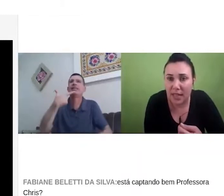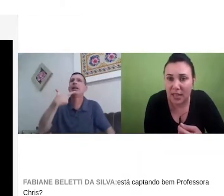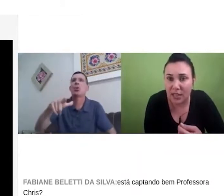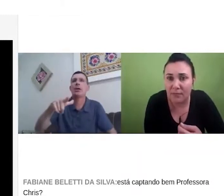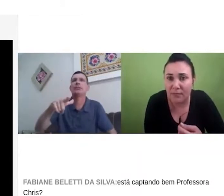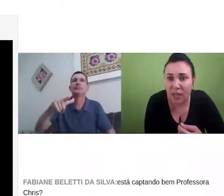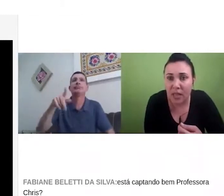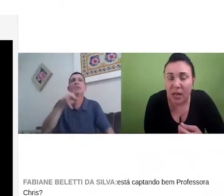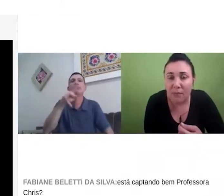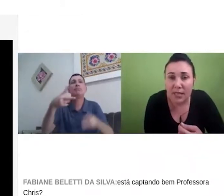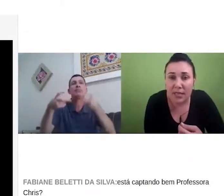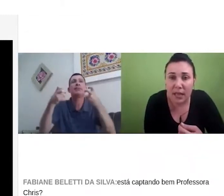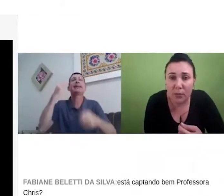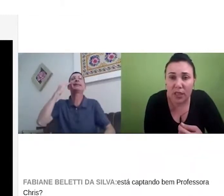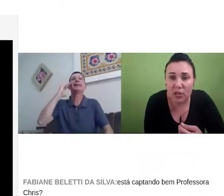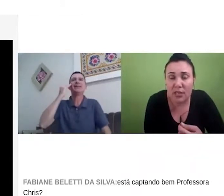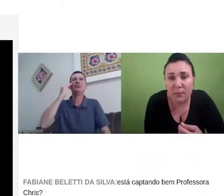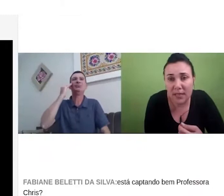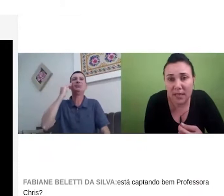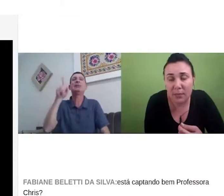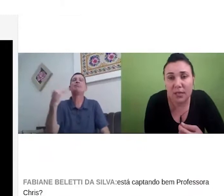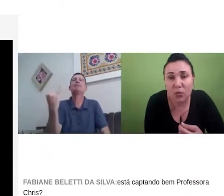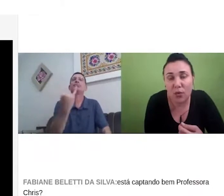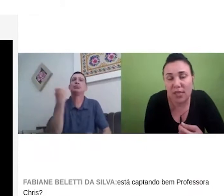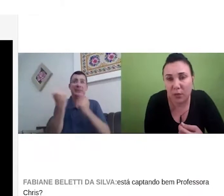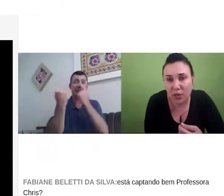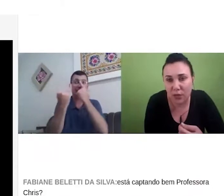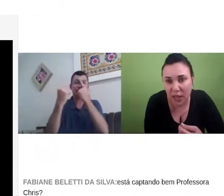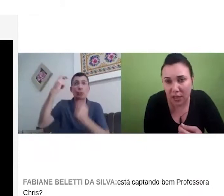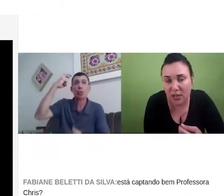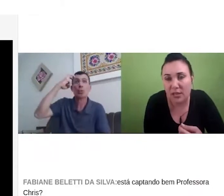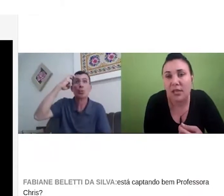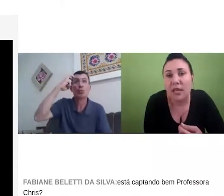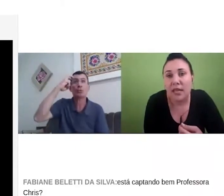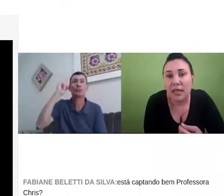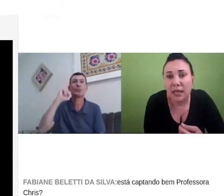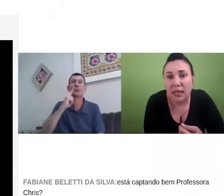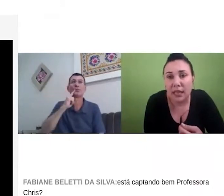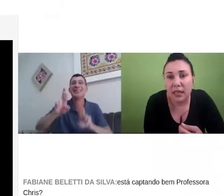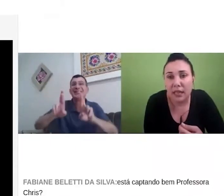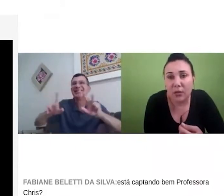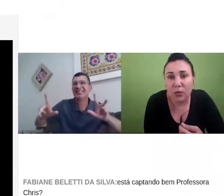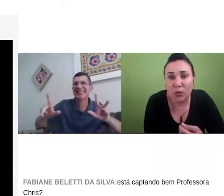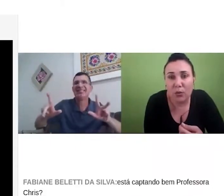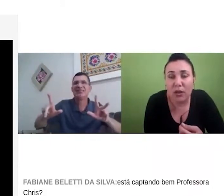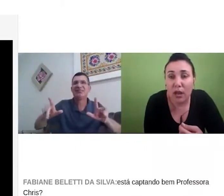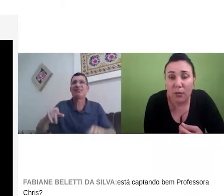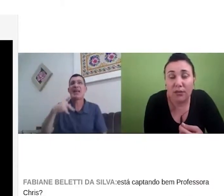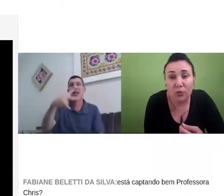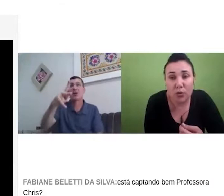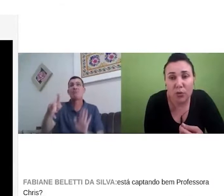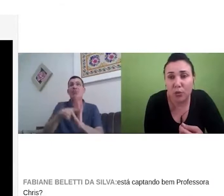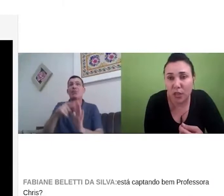na mensagem, mas é importante que se perceba que são duas línguas diferentes e que são